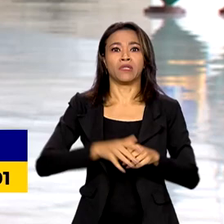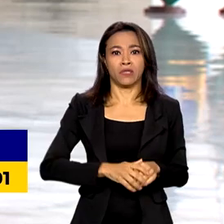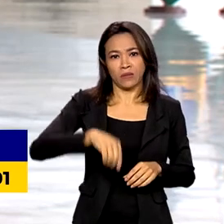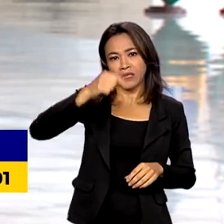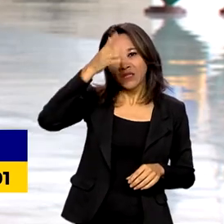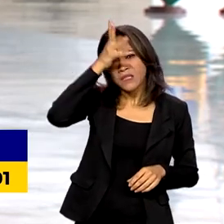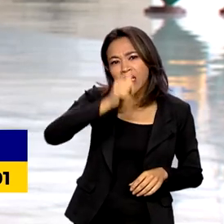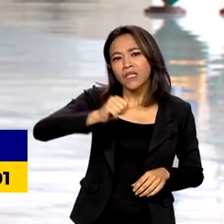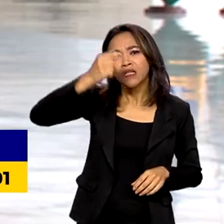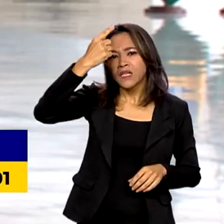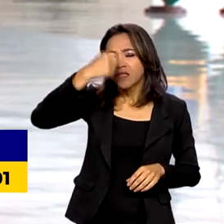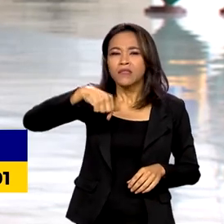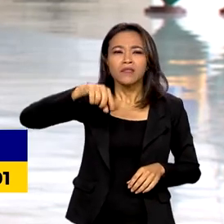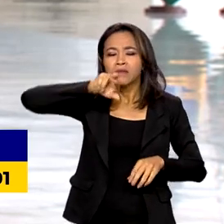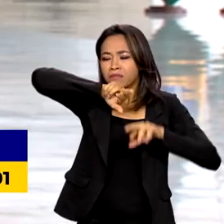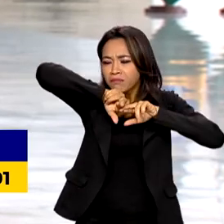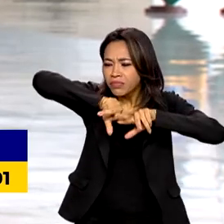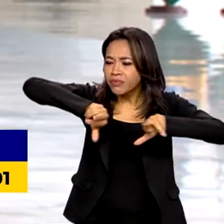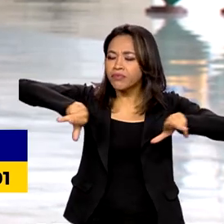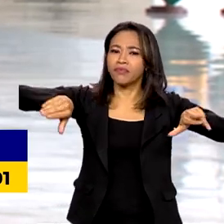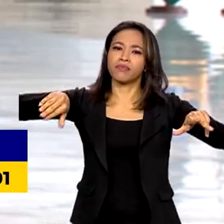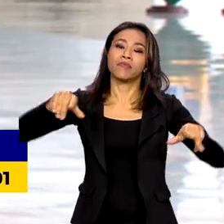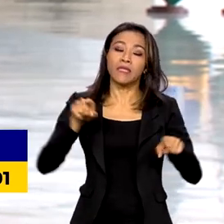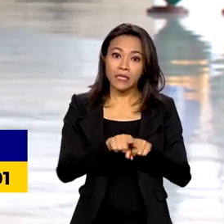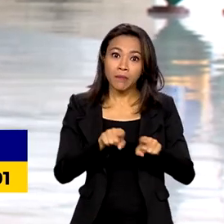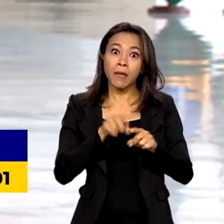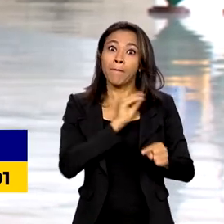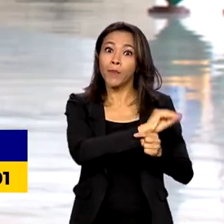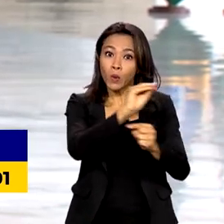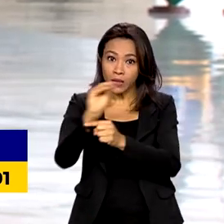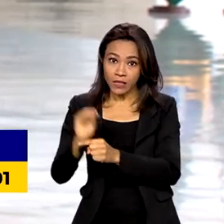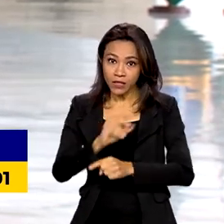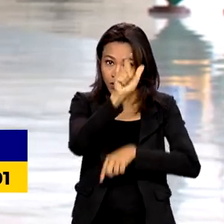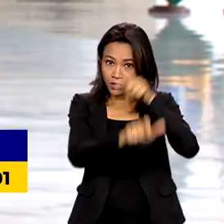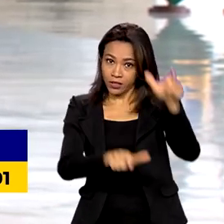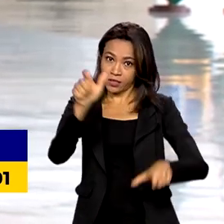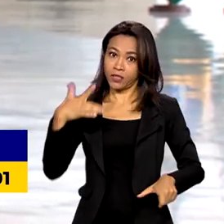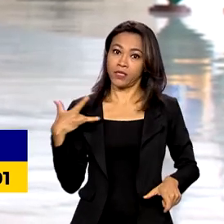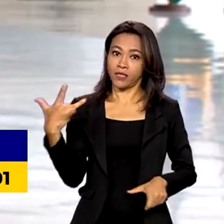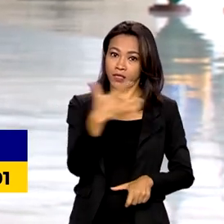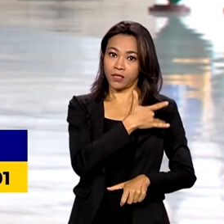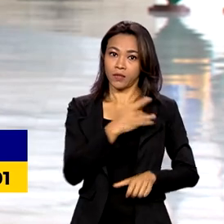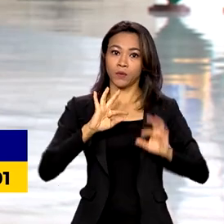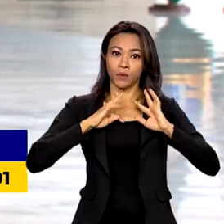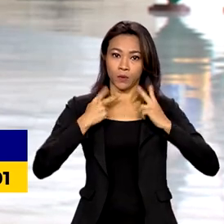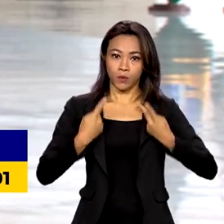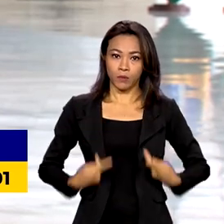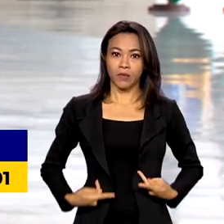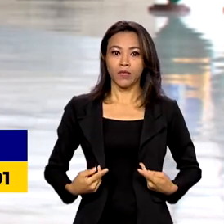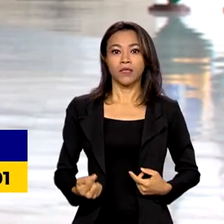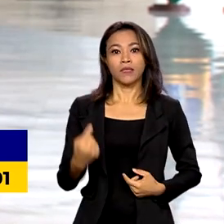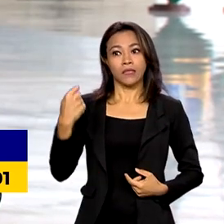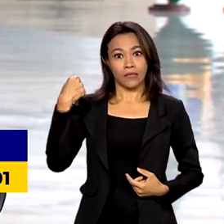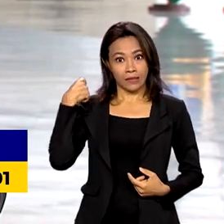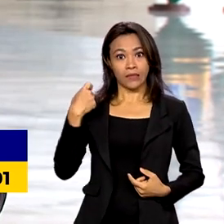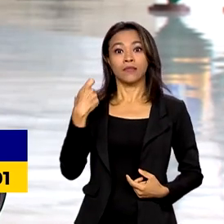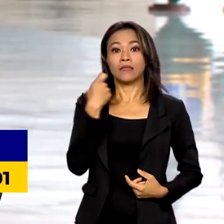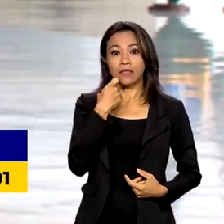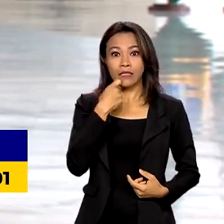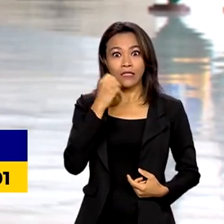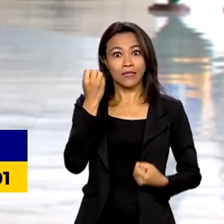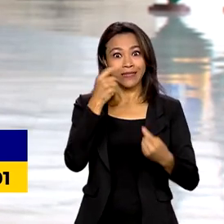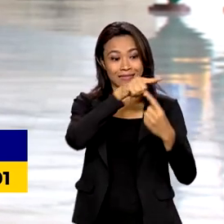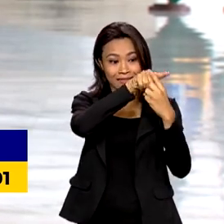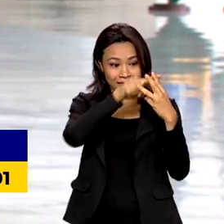comercial, bem como proteger a fauna e a saúde humana. Nesta segunda-feira foram confirmados três novos casos de